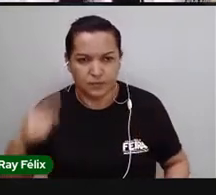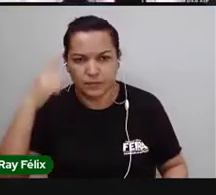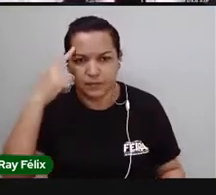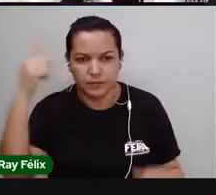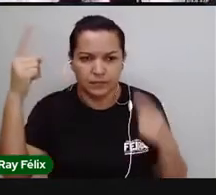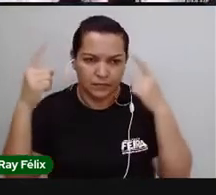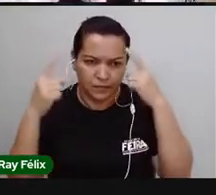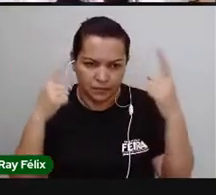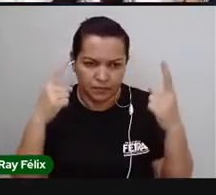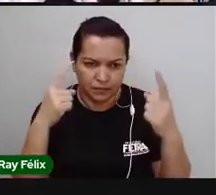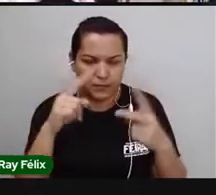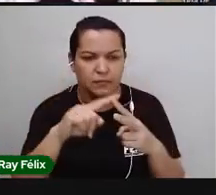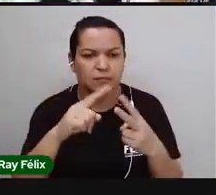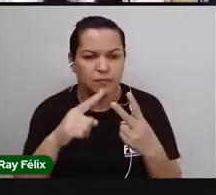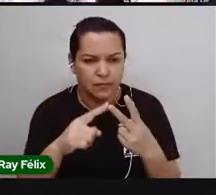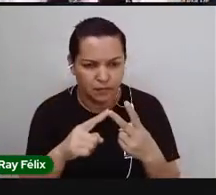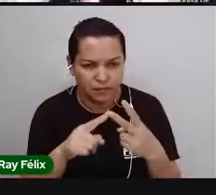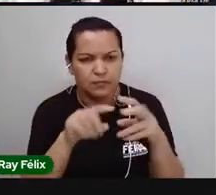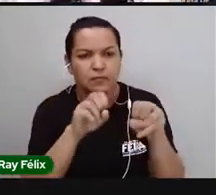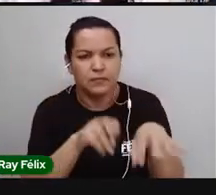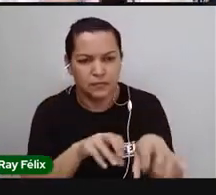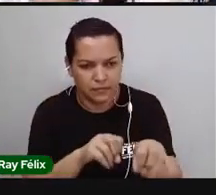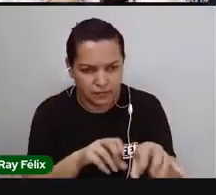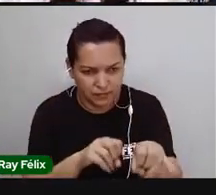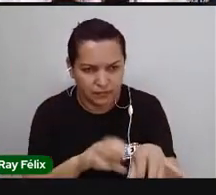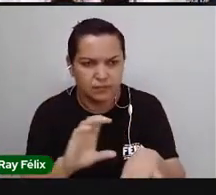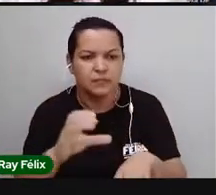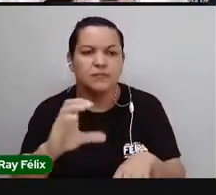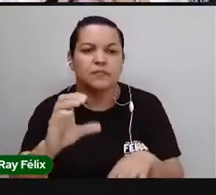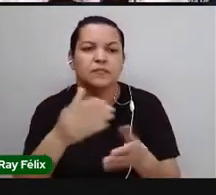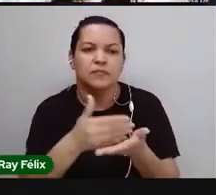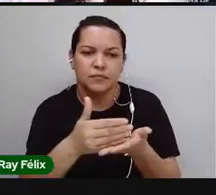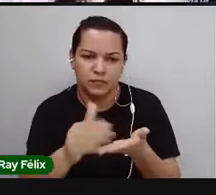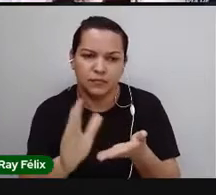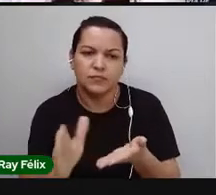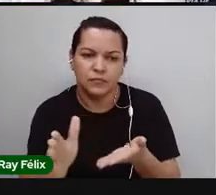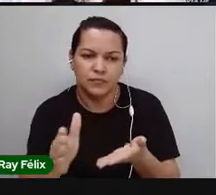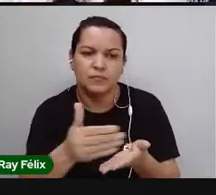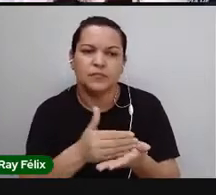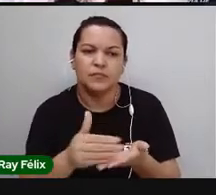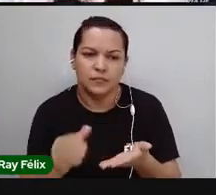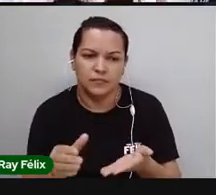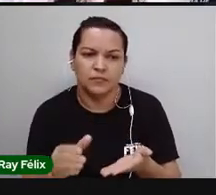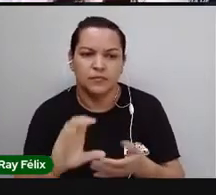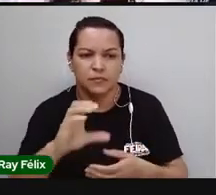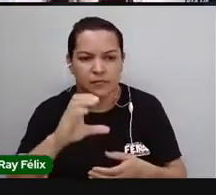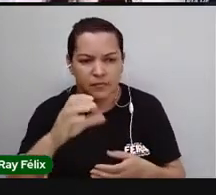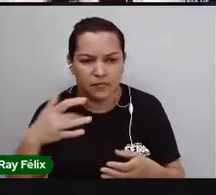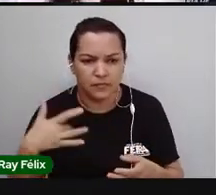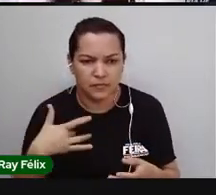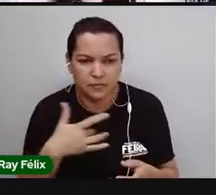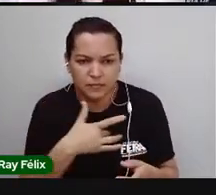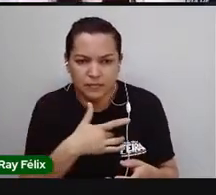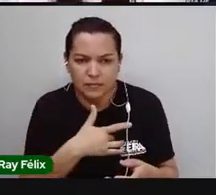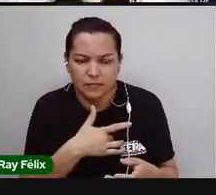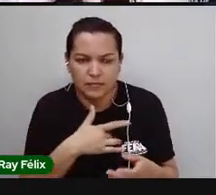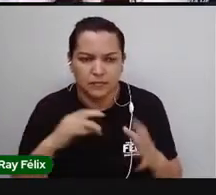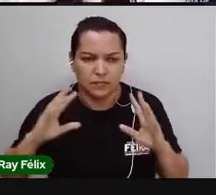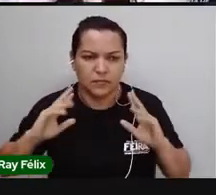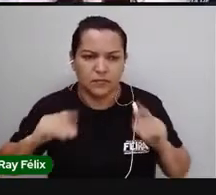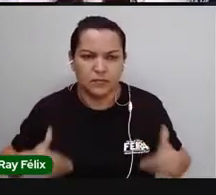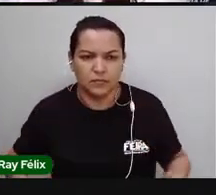duas últimas aulas, nós já continuamos esse assunto, já começamos esse assunto, né? Saúde e nosso corpo.